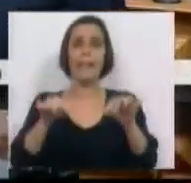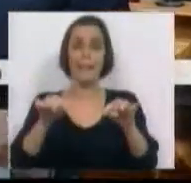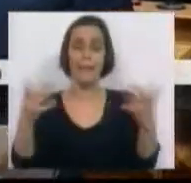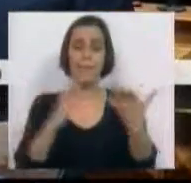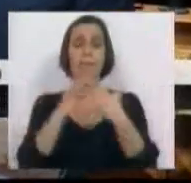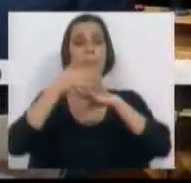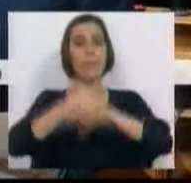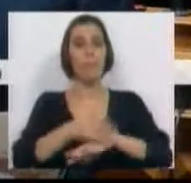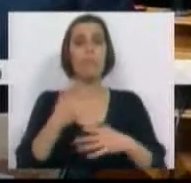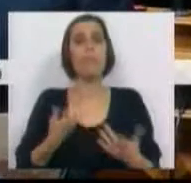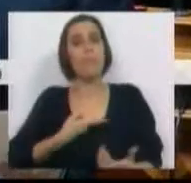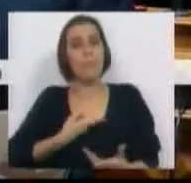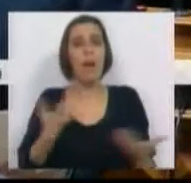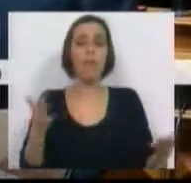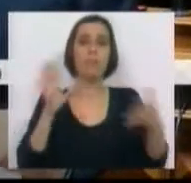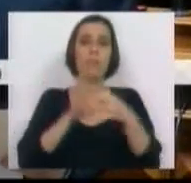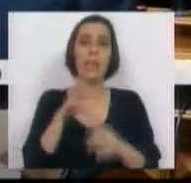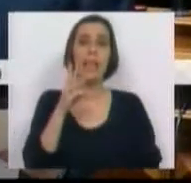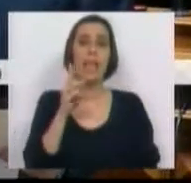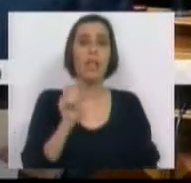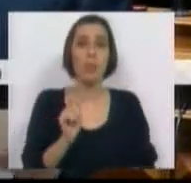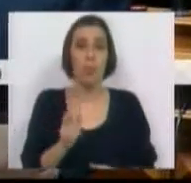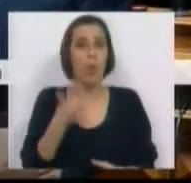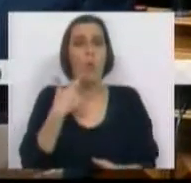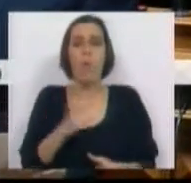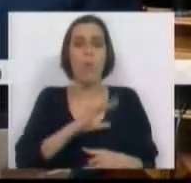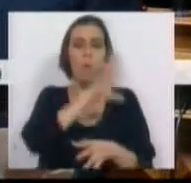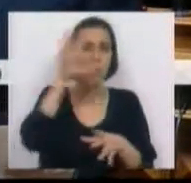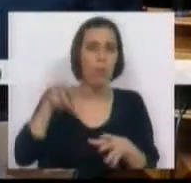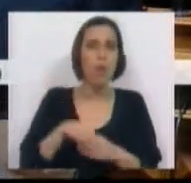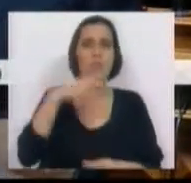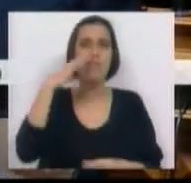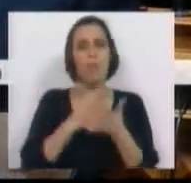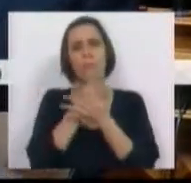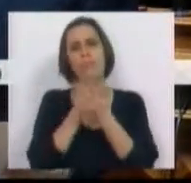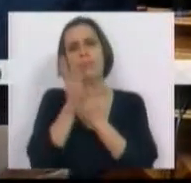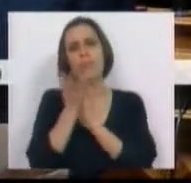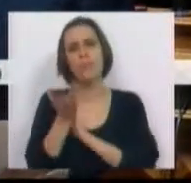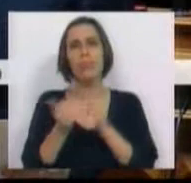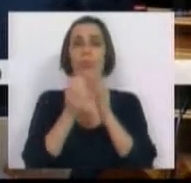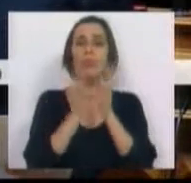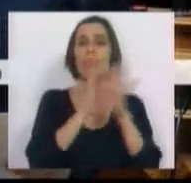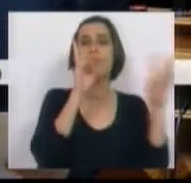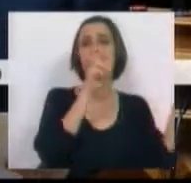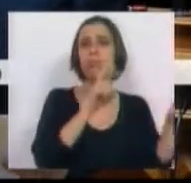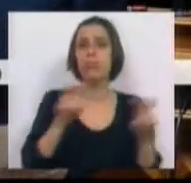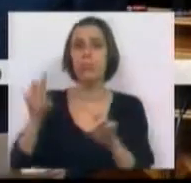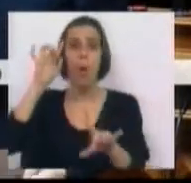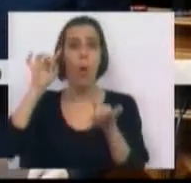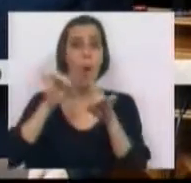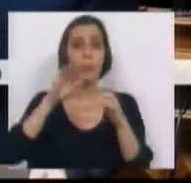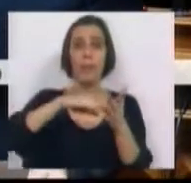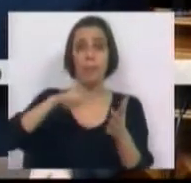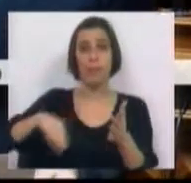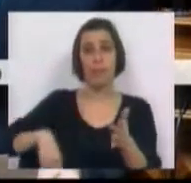A intervenção que podemos fazer, confinada há três minutos, não pode abarcar todas as vertentes e todos os termos que o objeto